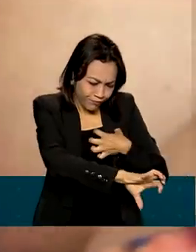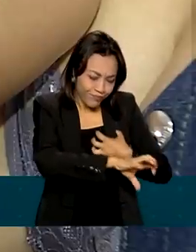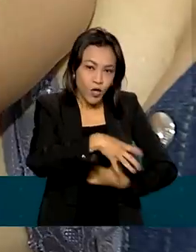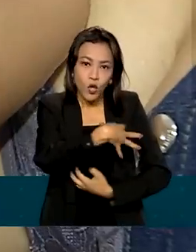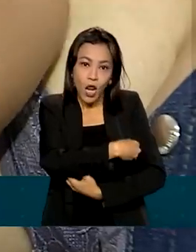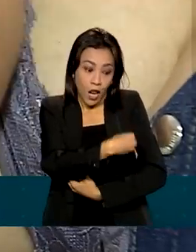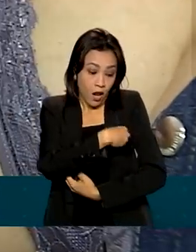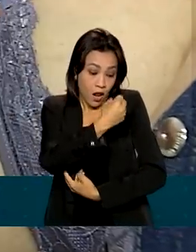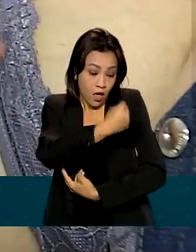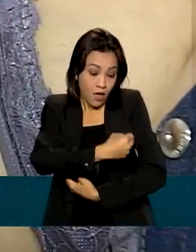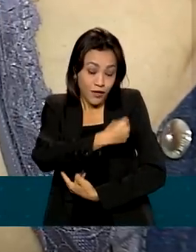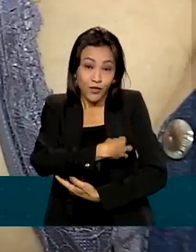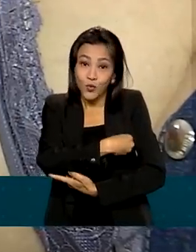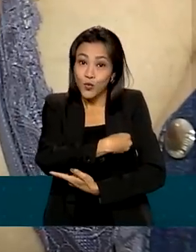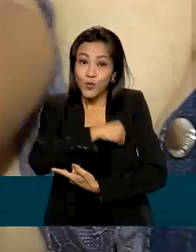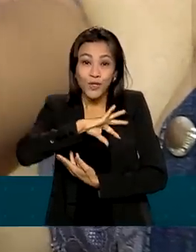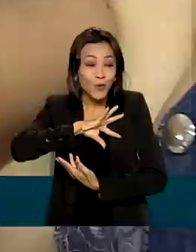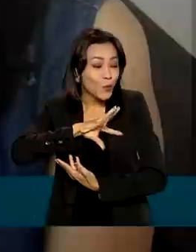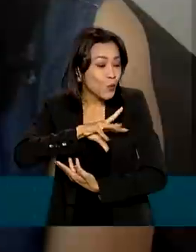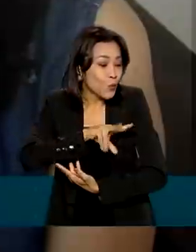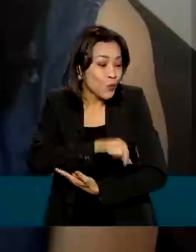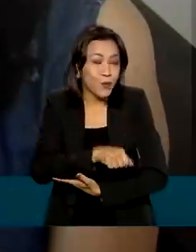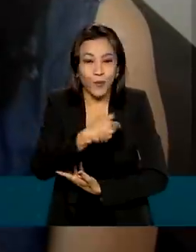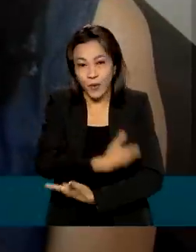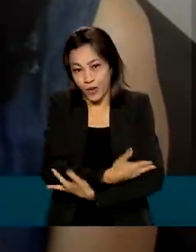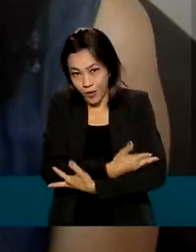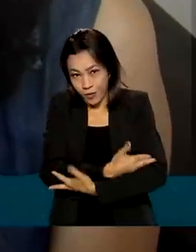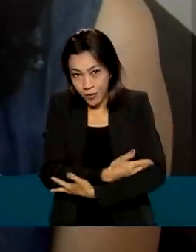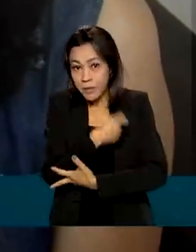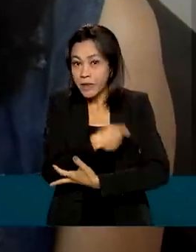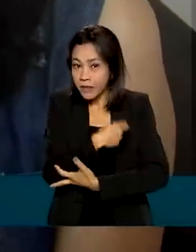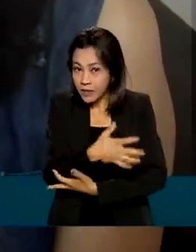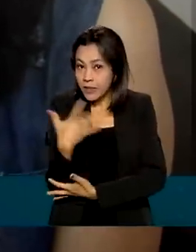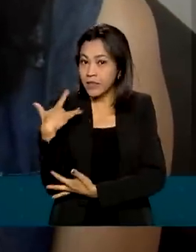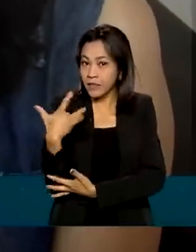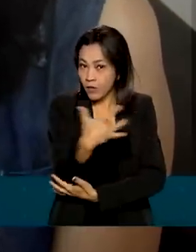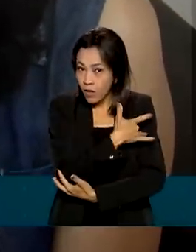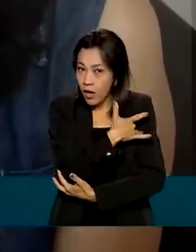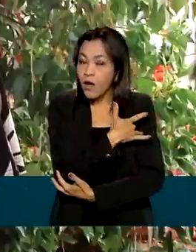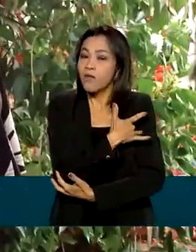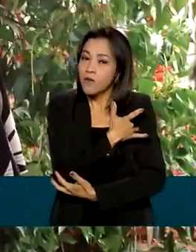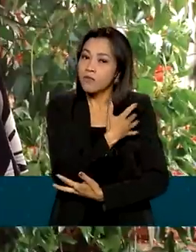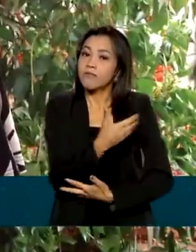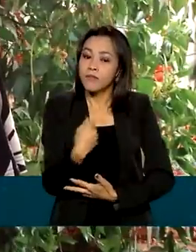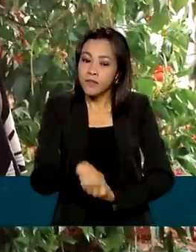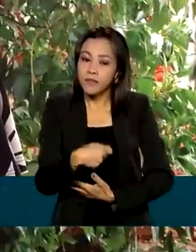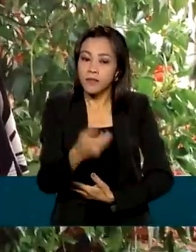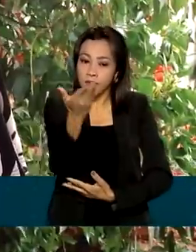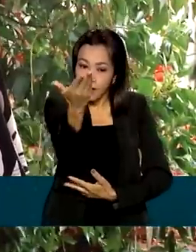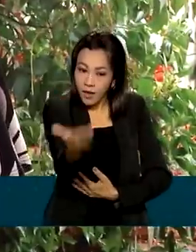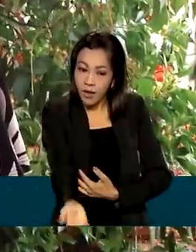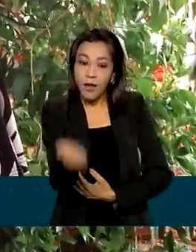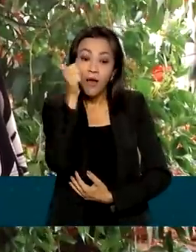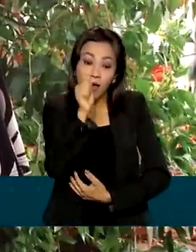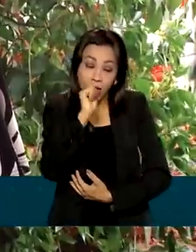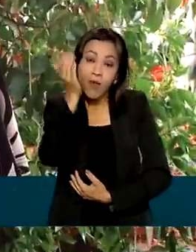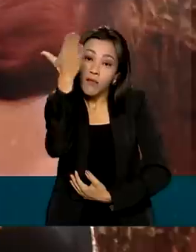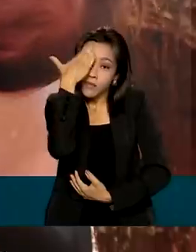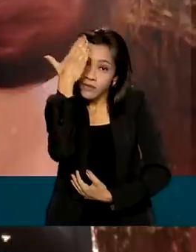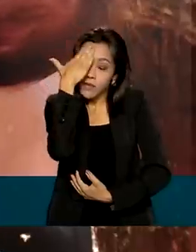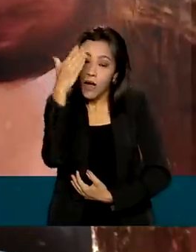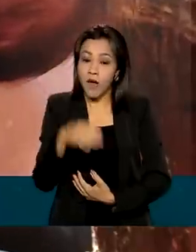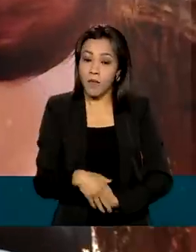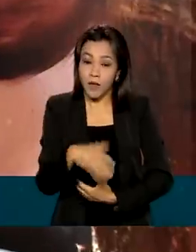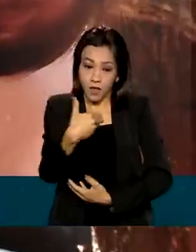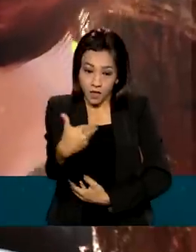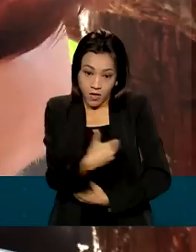materno estão todos os nutrientes que o bebê precisa para se desenvolver de forma saudável. A Martina sabe bem disso. O